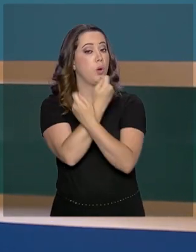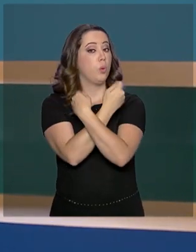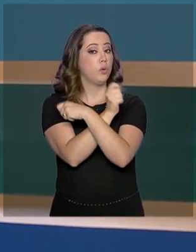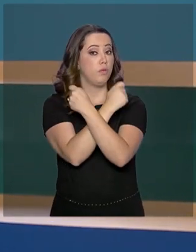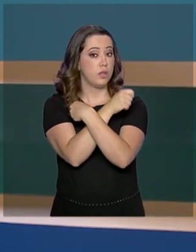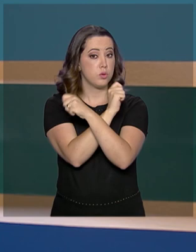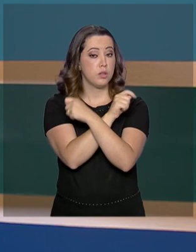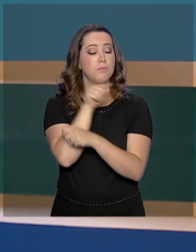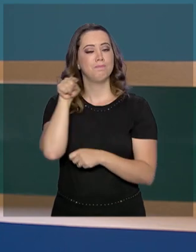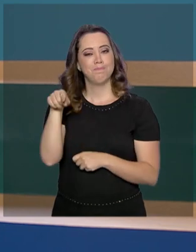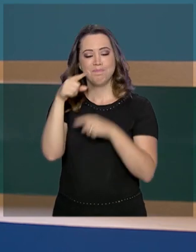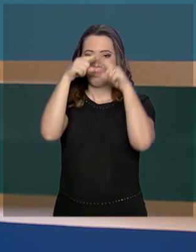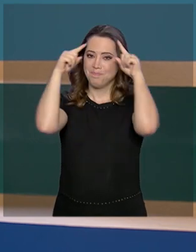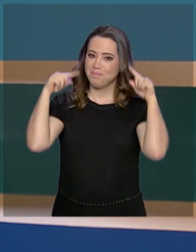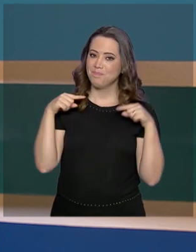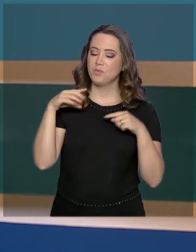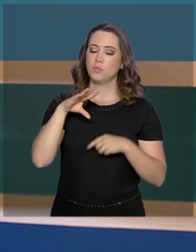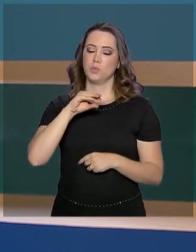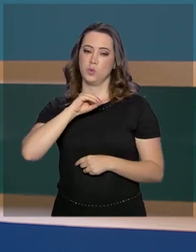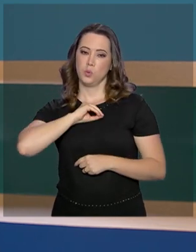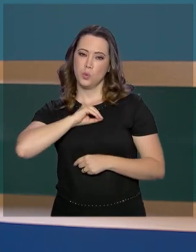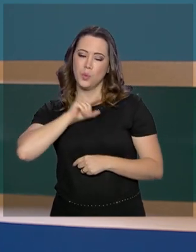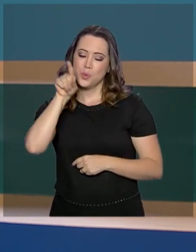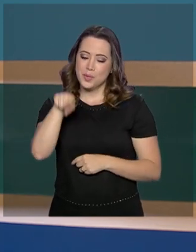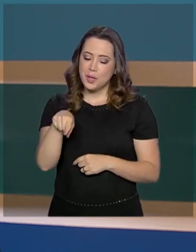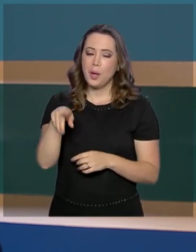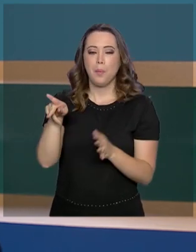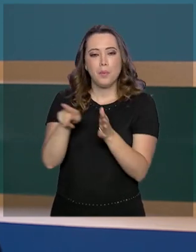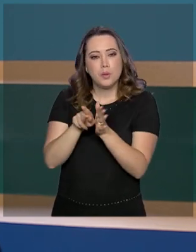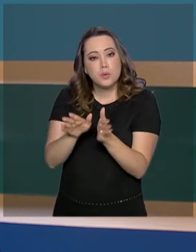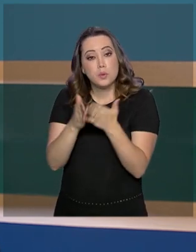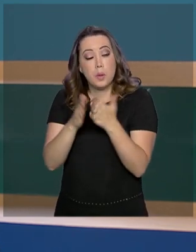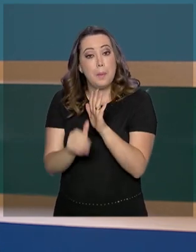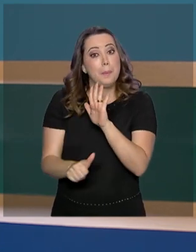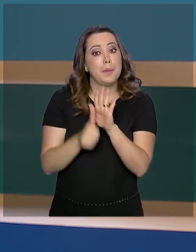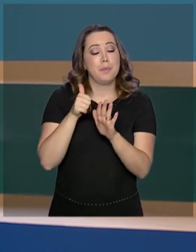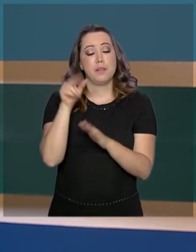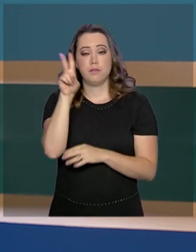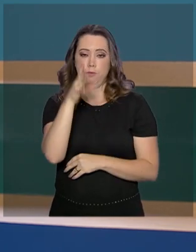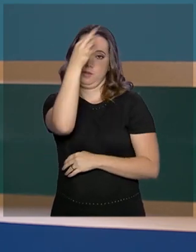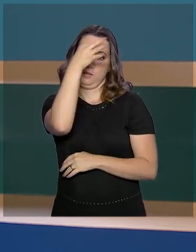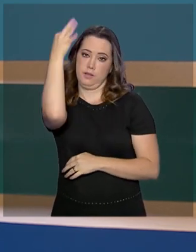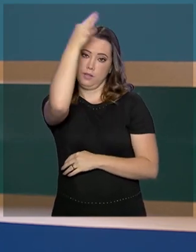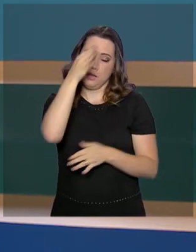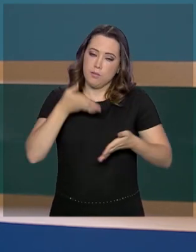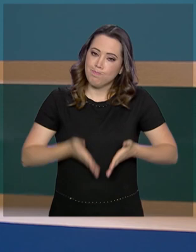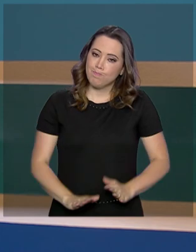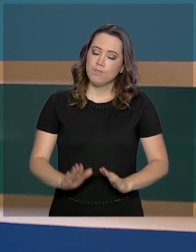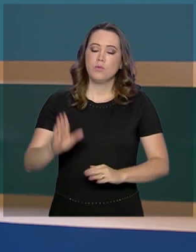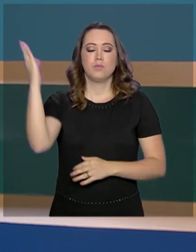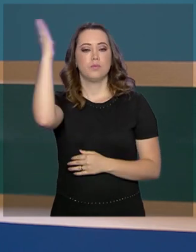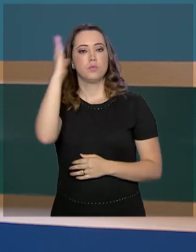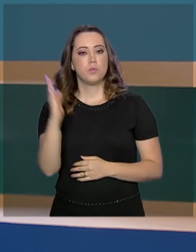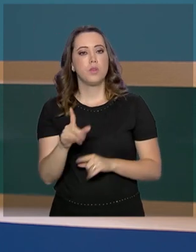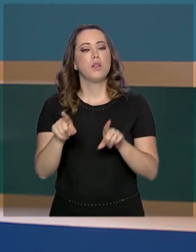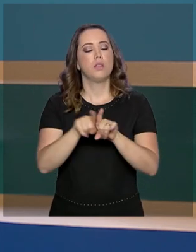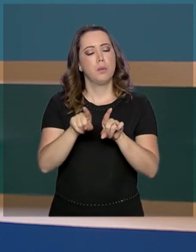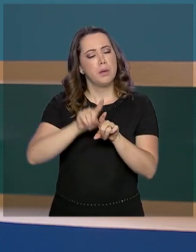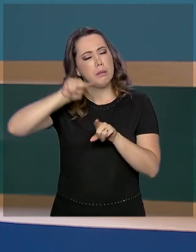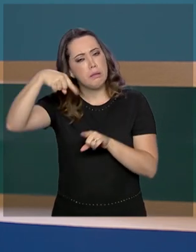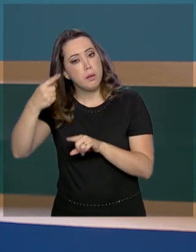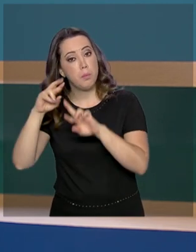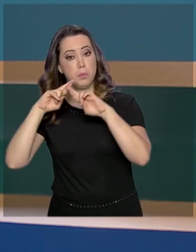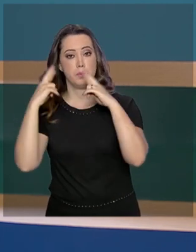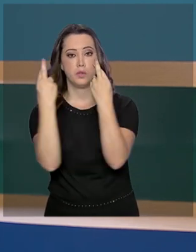Dulce dos pobres é a primeira santa nascida no Brasil. E o vice-presidente Mourão também teve uma reunião com investidores